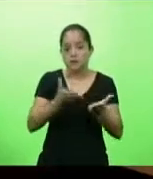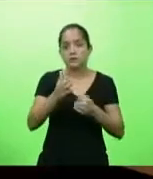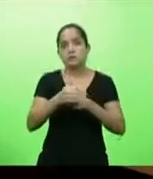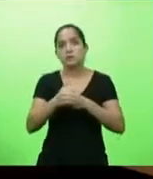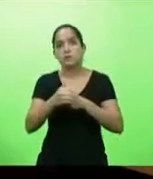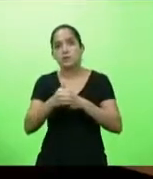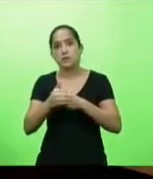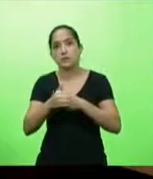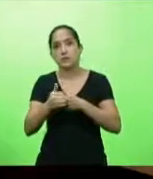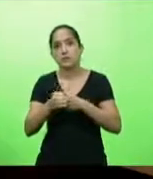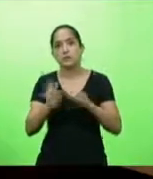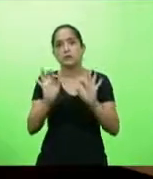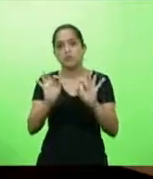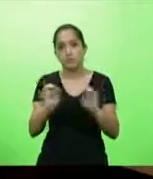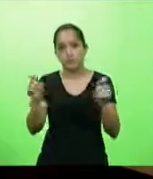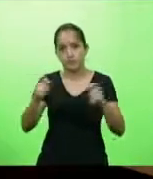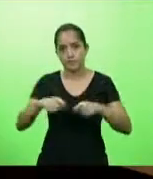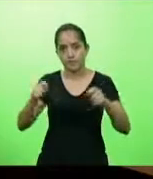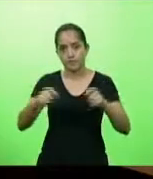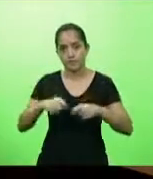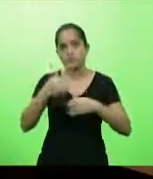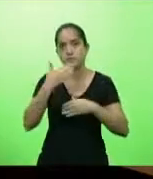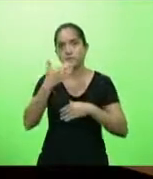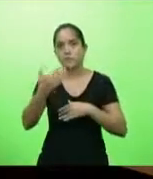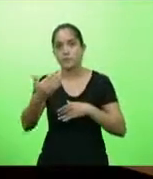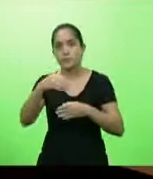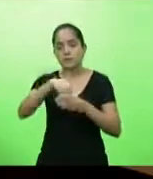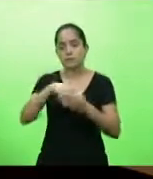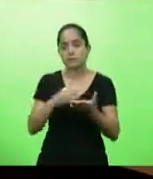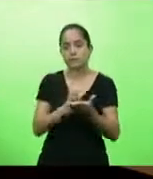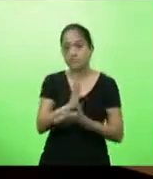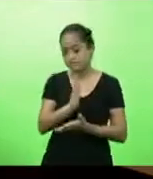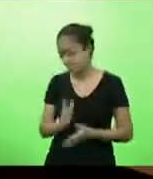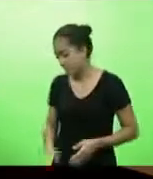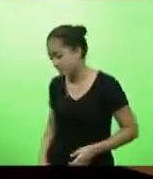e com muita competência. Portanto, peço aí a aprovação.